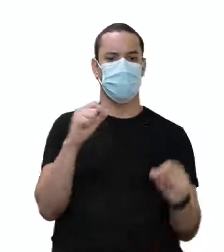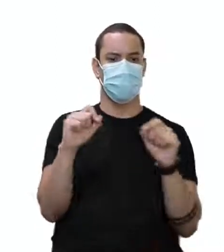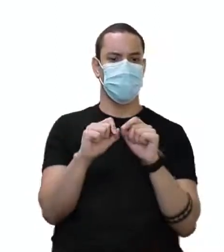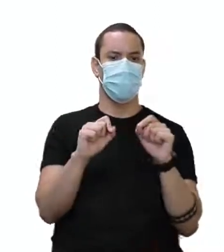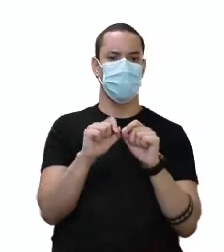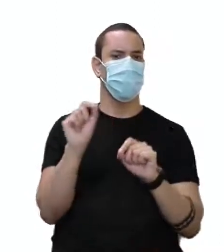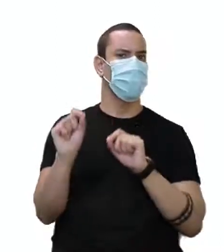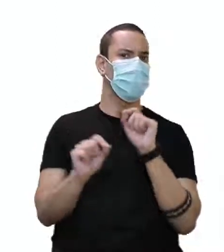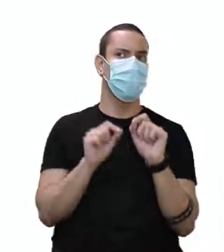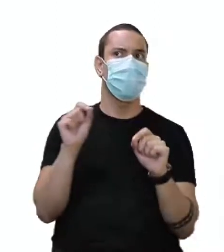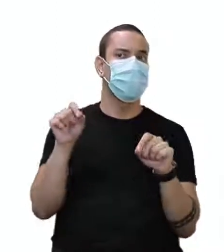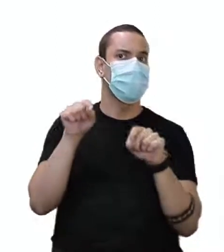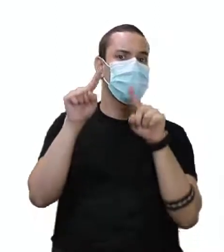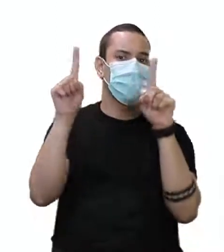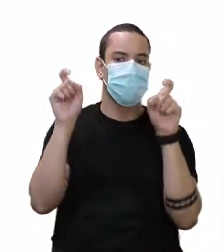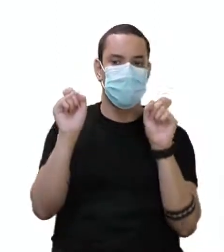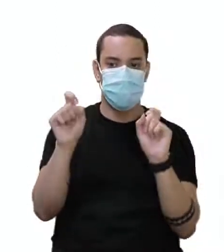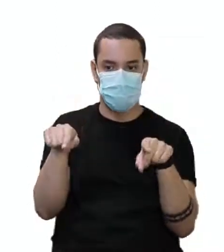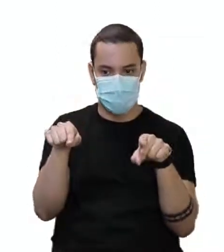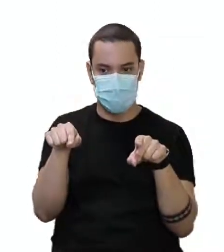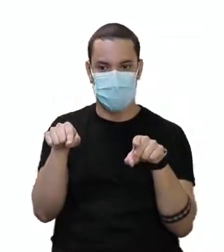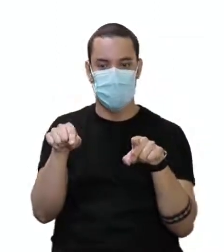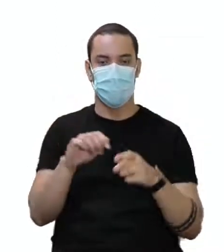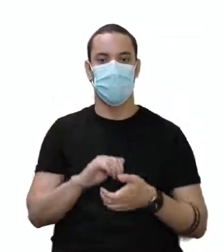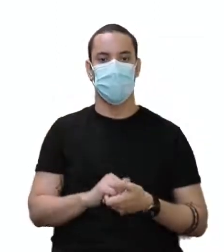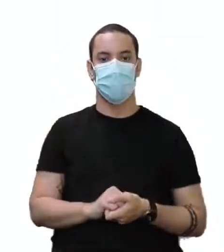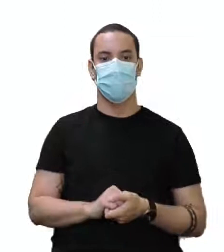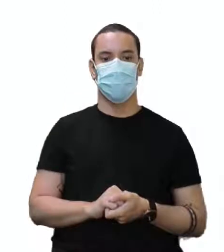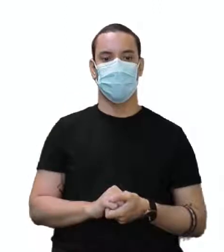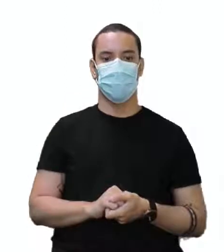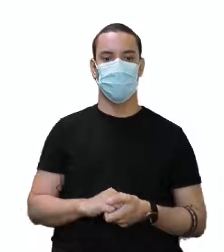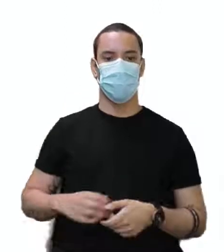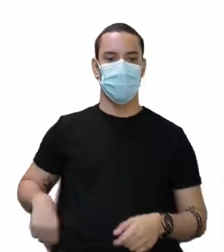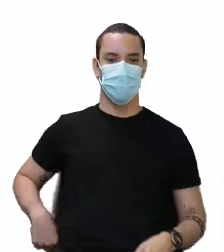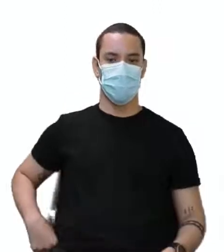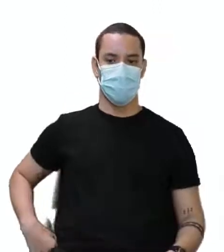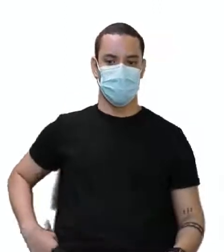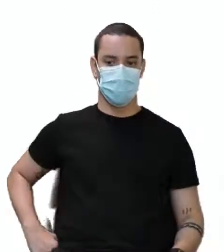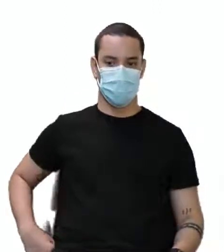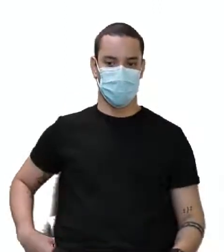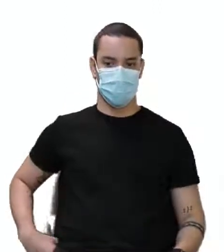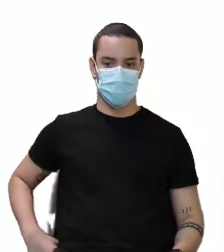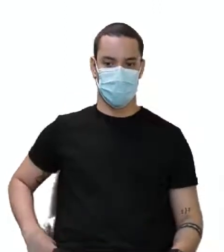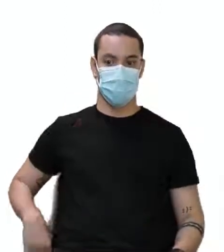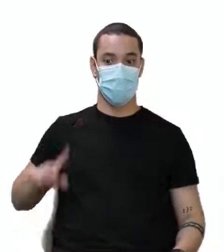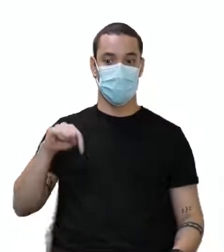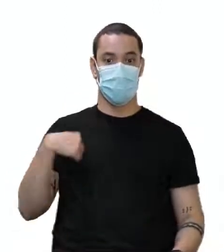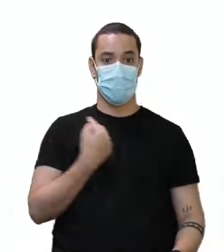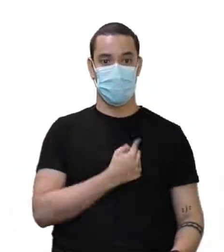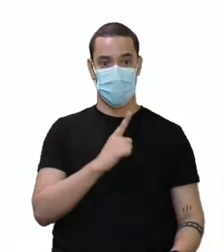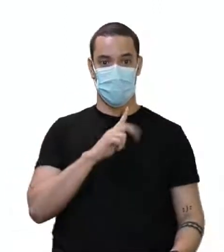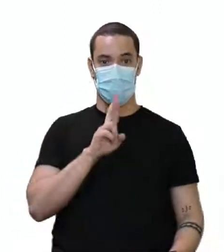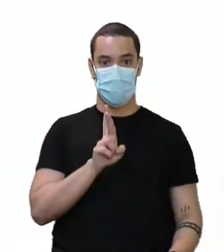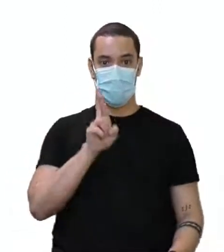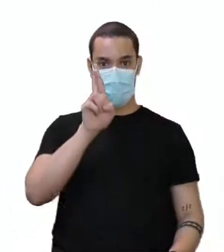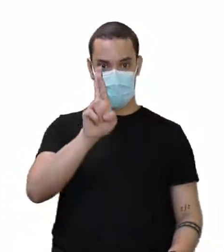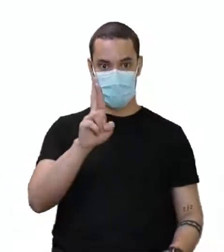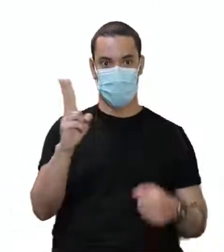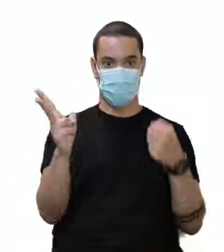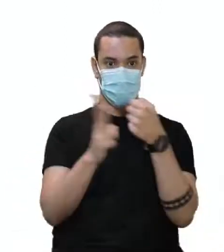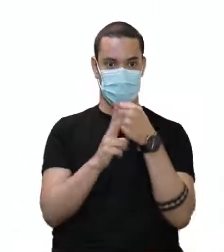fazendo? Estavam fazendo. Fazendo, nós estamos aqui, temos aqui representado pelo verbo do,